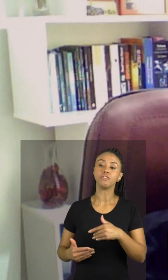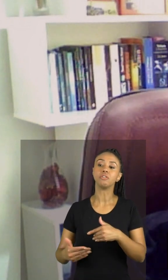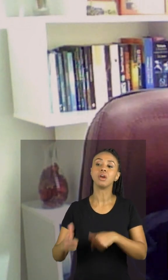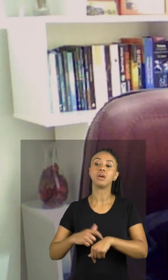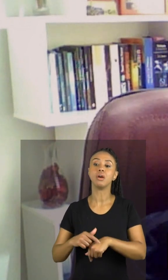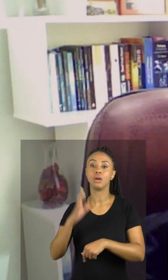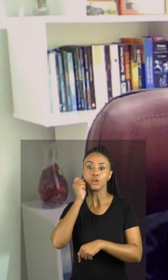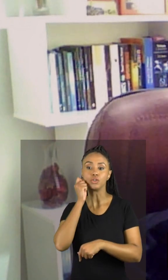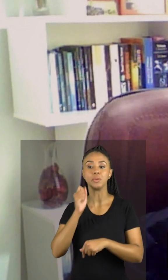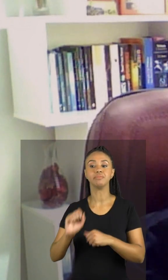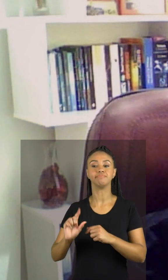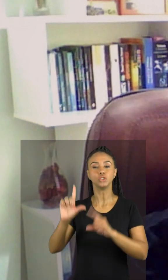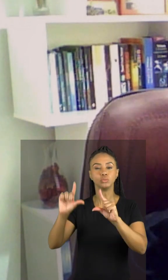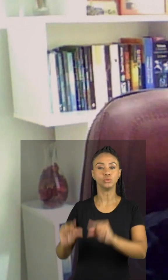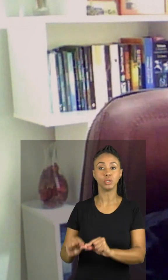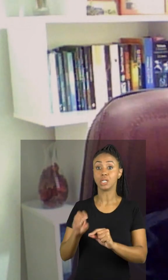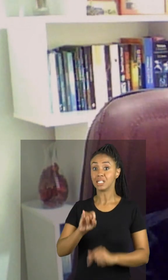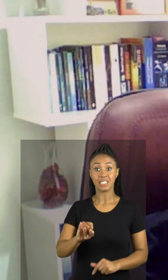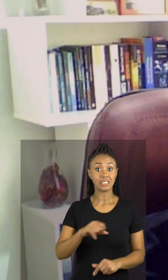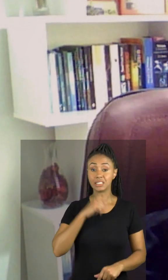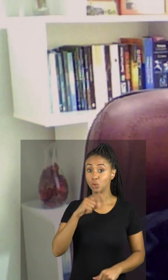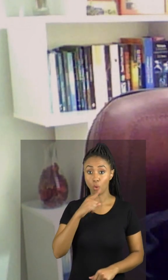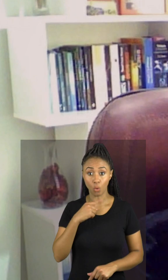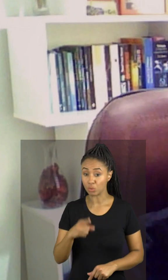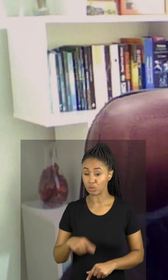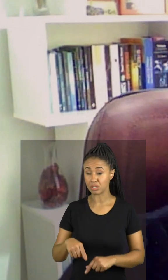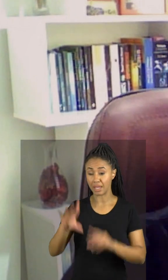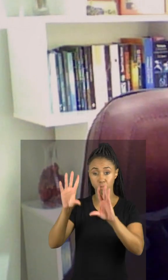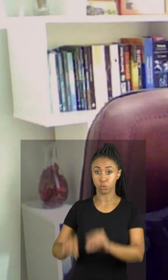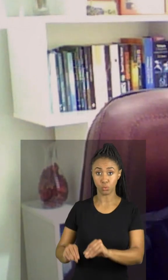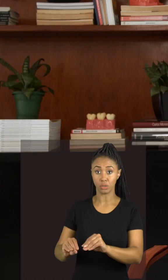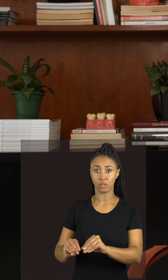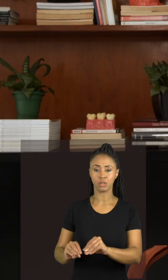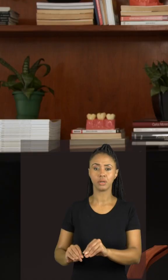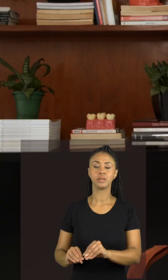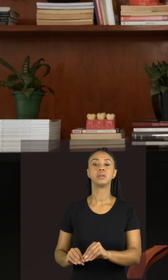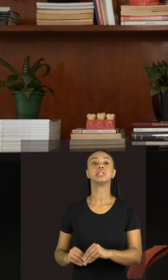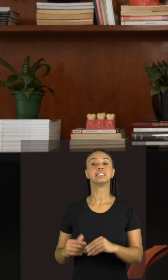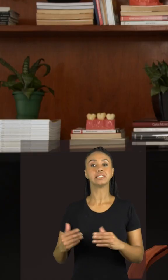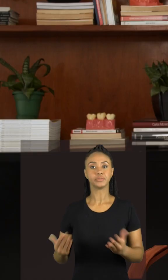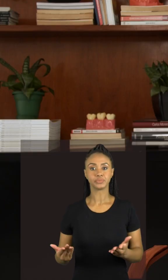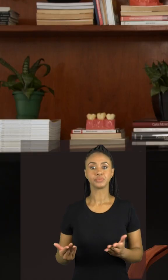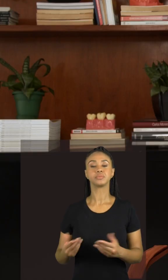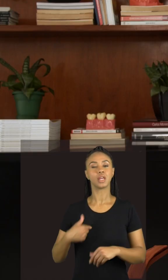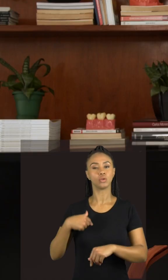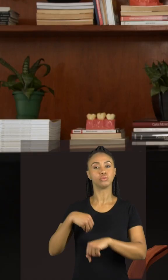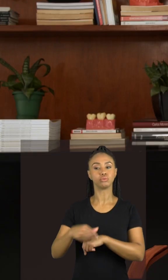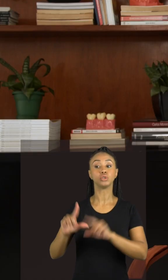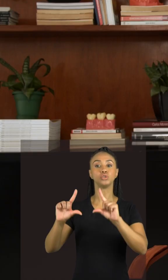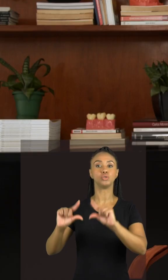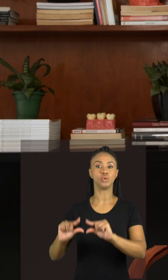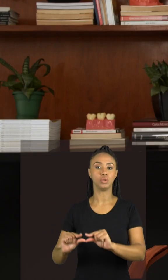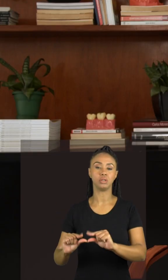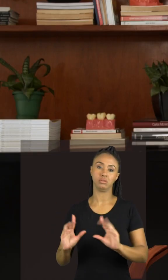aí da hora de dormir, tá bom? Então, se você não conseguir ficar longe, de jeito nenhum, ainda assim, recomendo diminuir